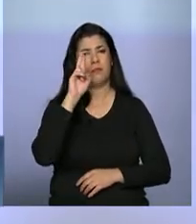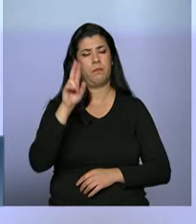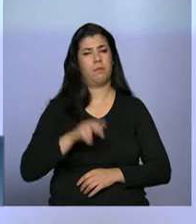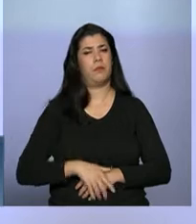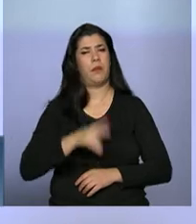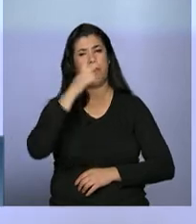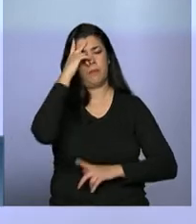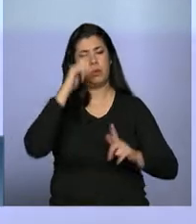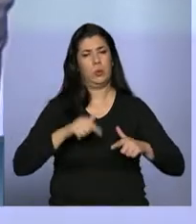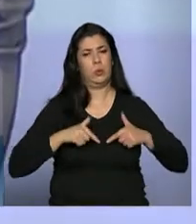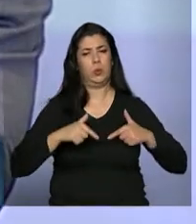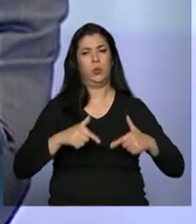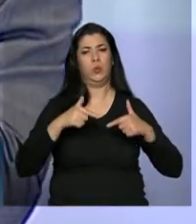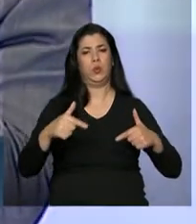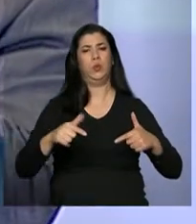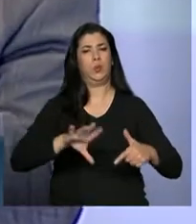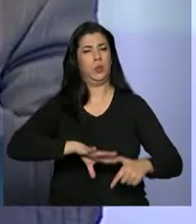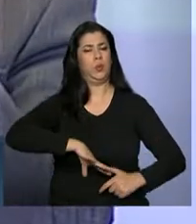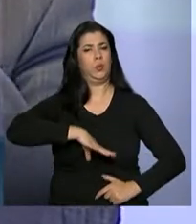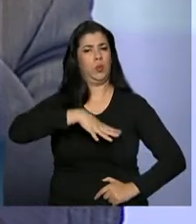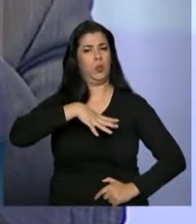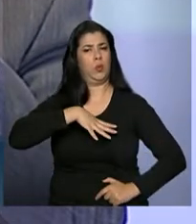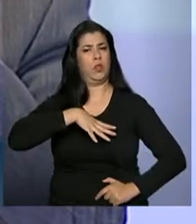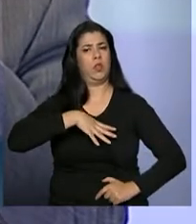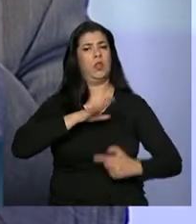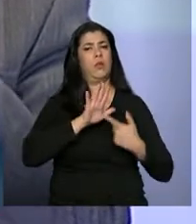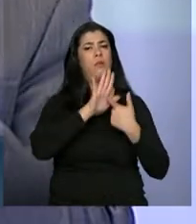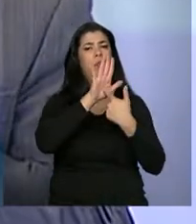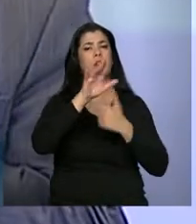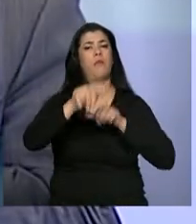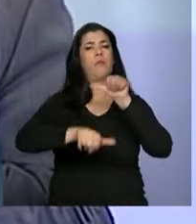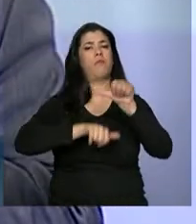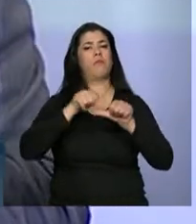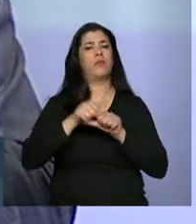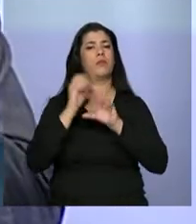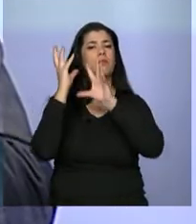auditores que estão escrevendo a história desse país.